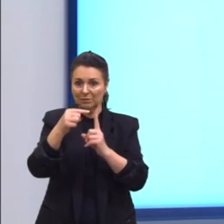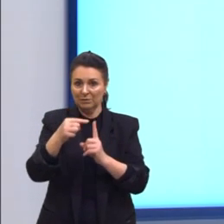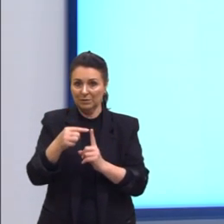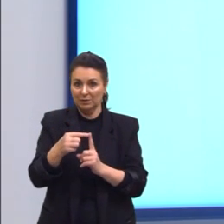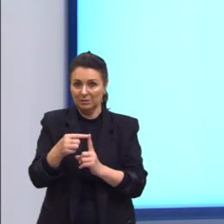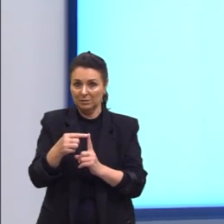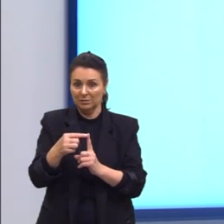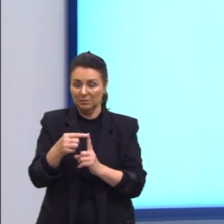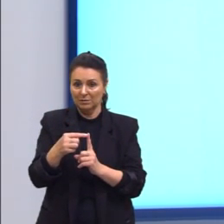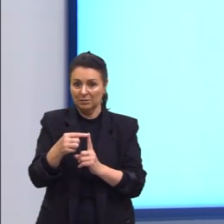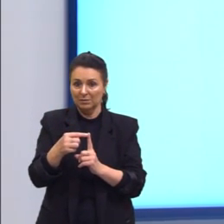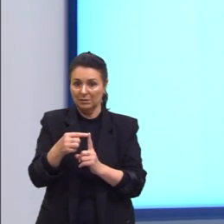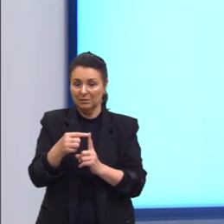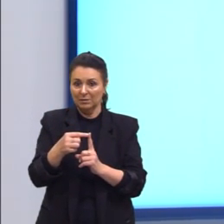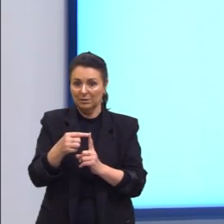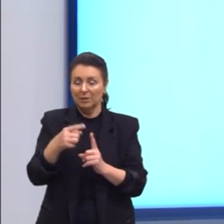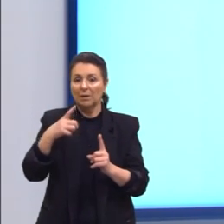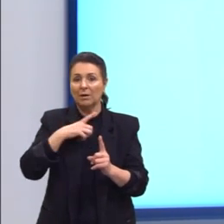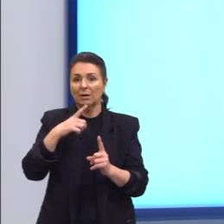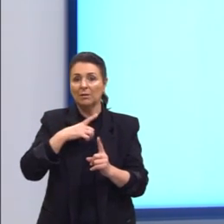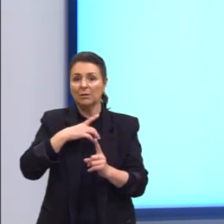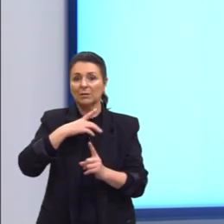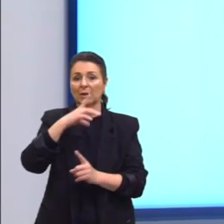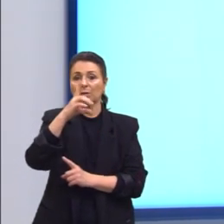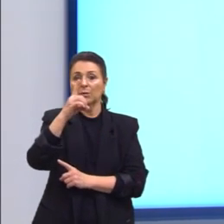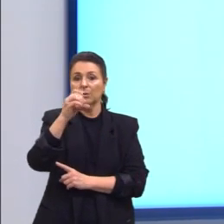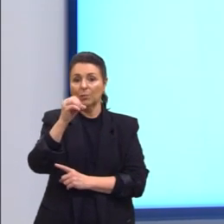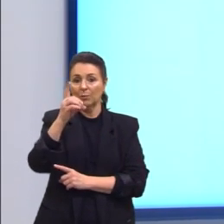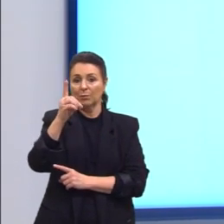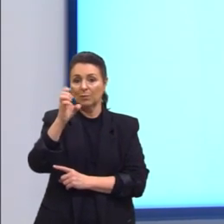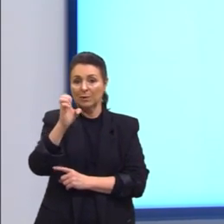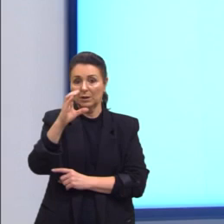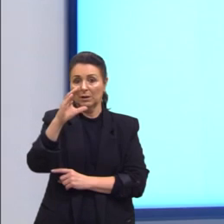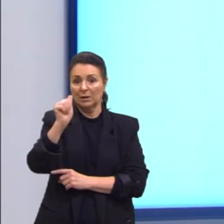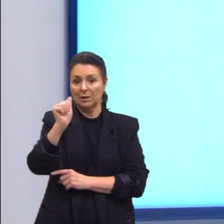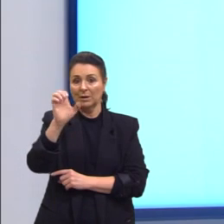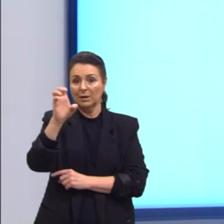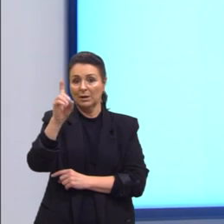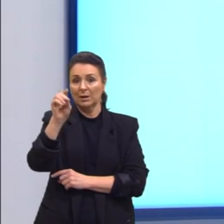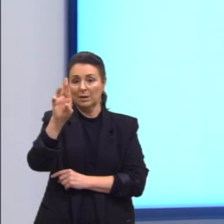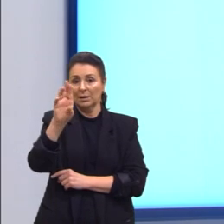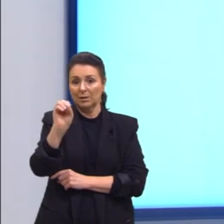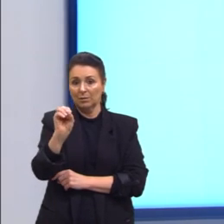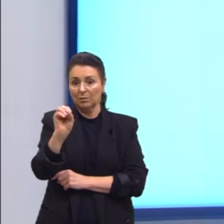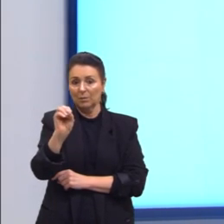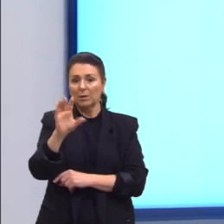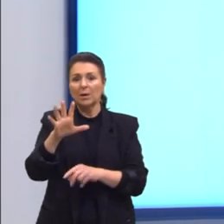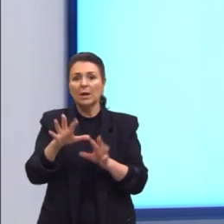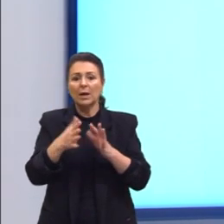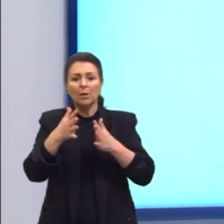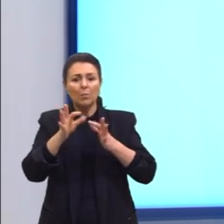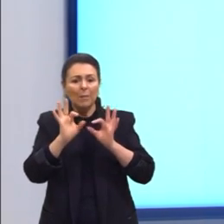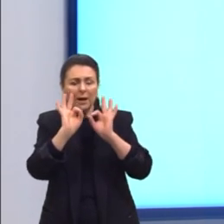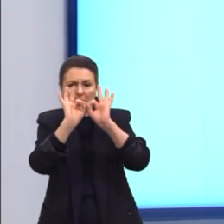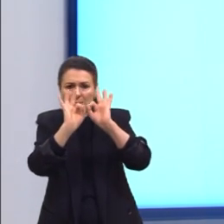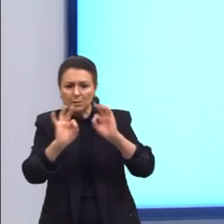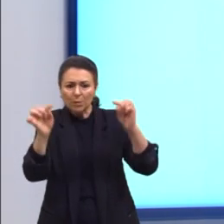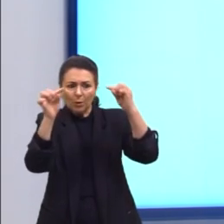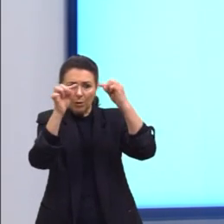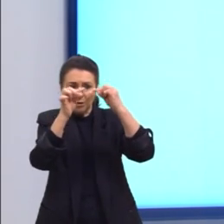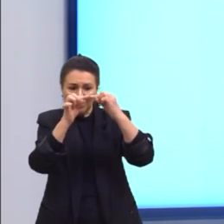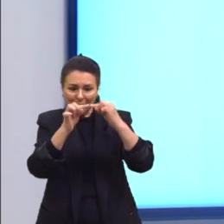Nós temos, então, agora o dodecaedro. Ele era considerado o mais harmonioso dos